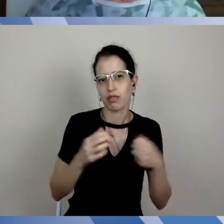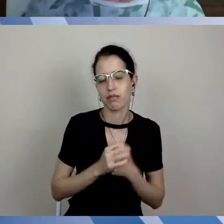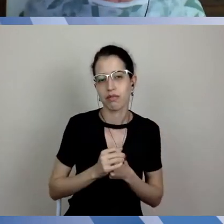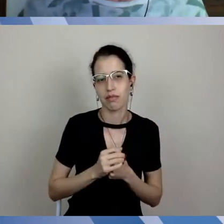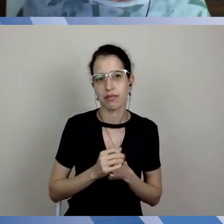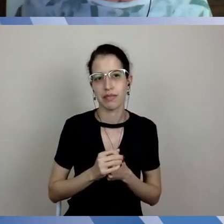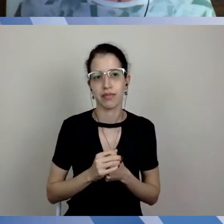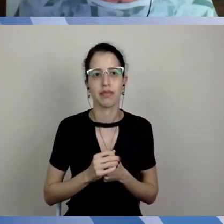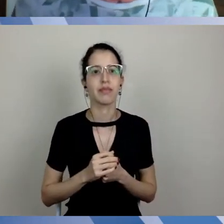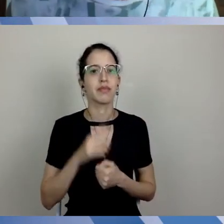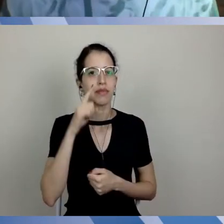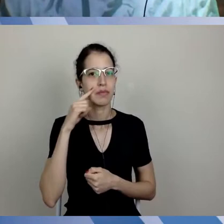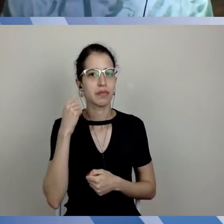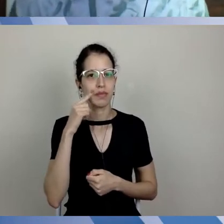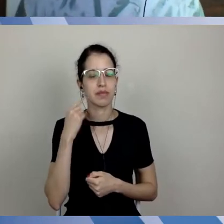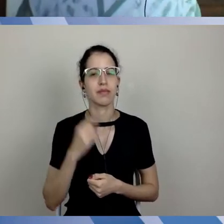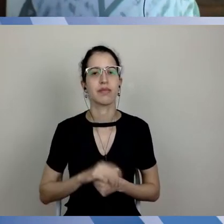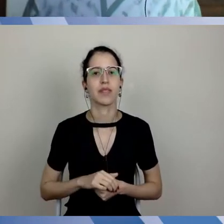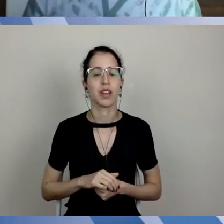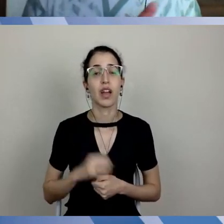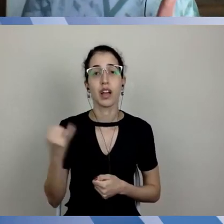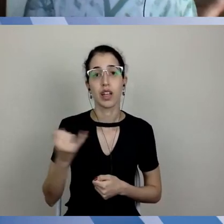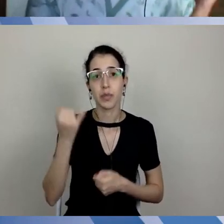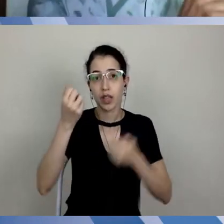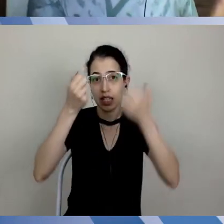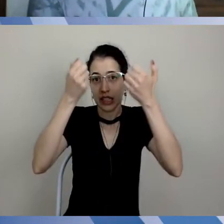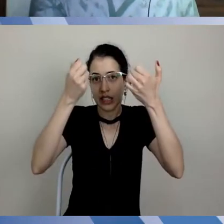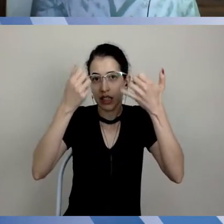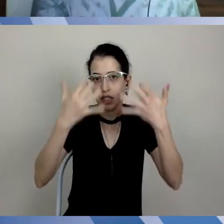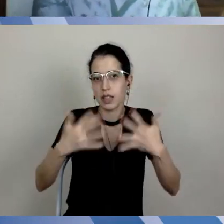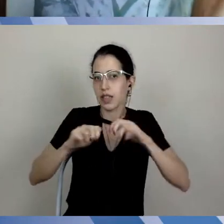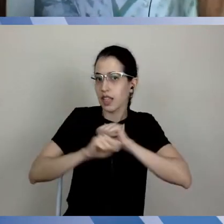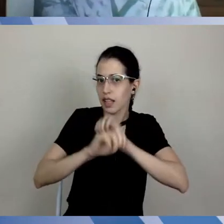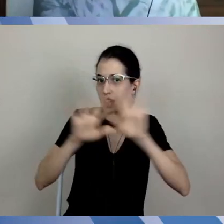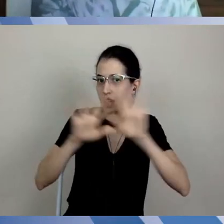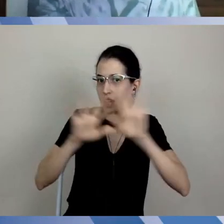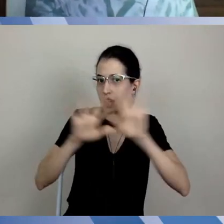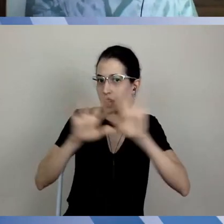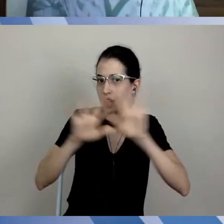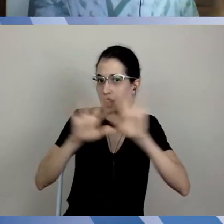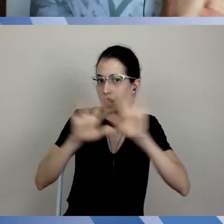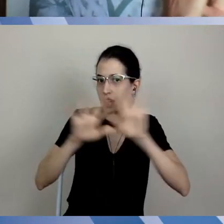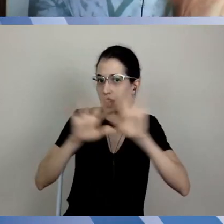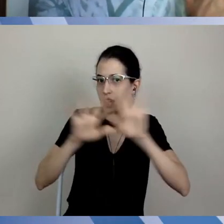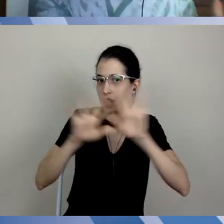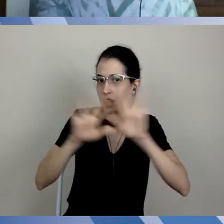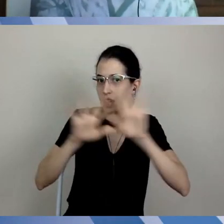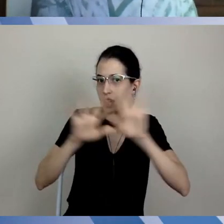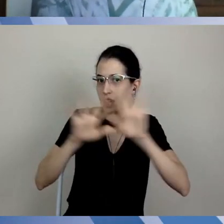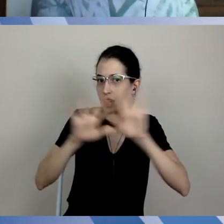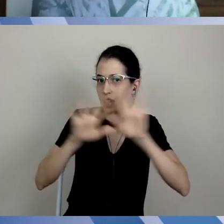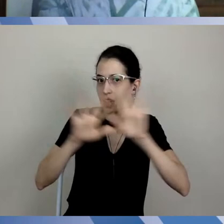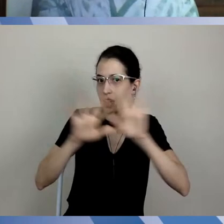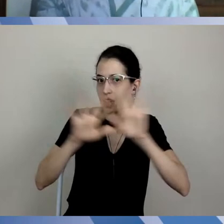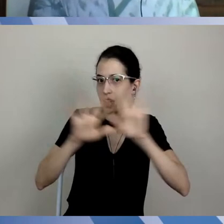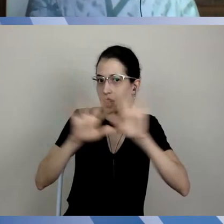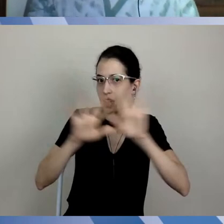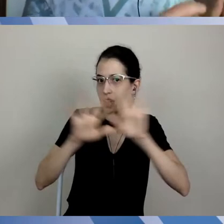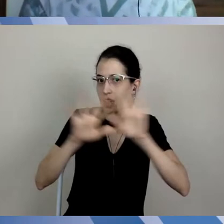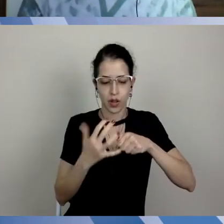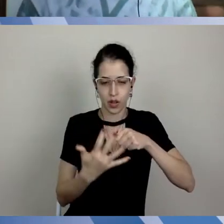que é importante, Mariana, acho que importante esclarecer o seguinte, aquele comitê da Covid que a gente tinha, aquele comitê não existe mais,